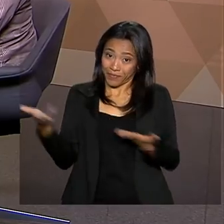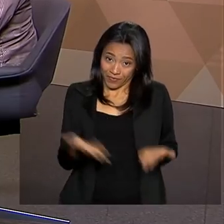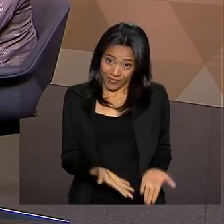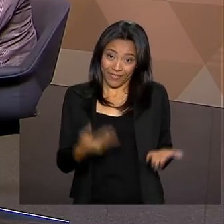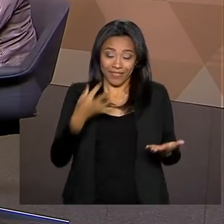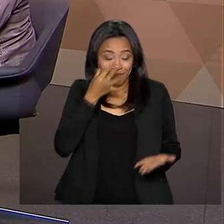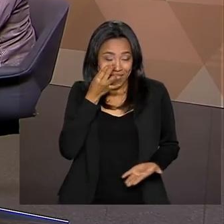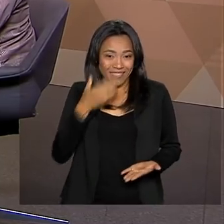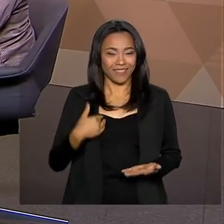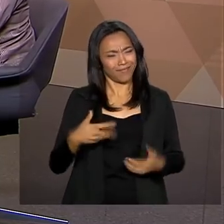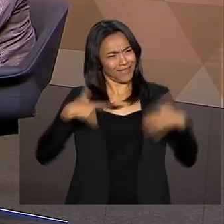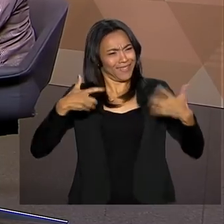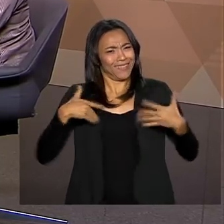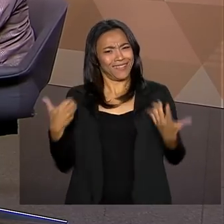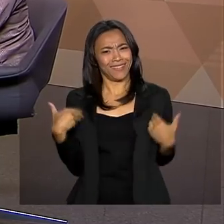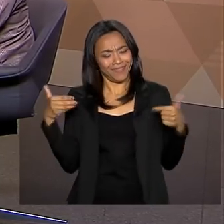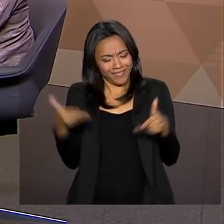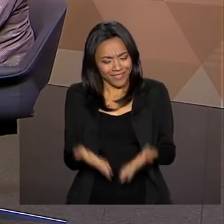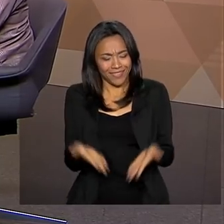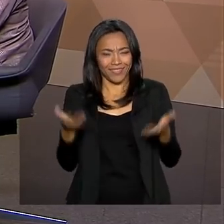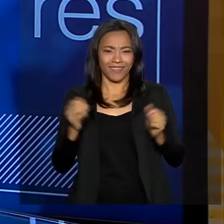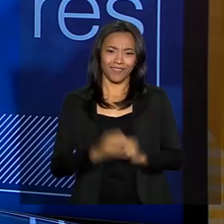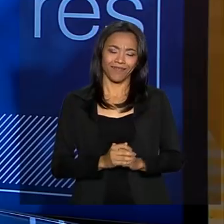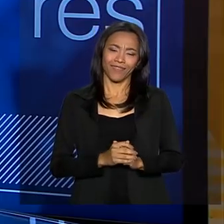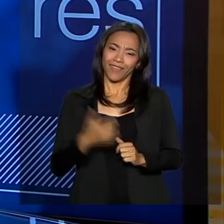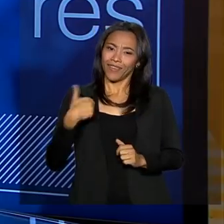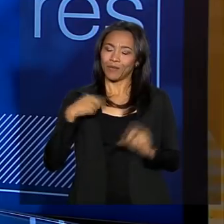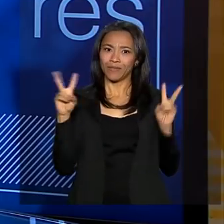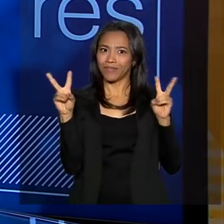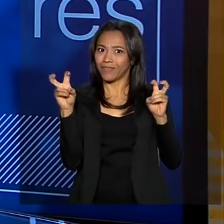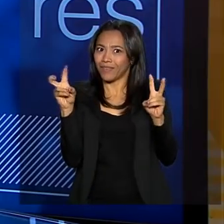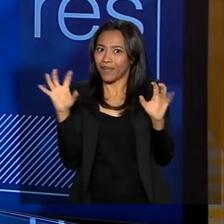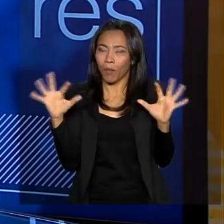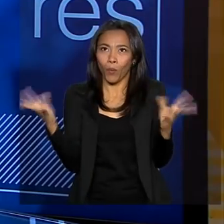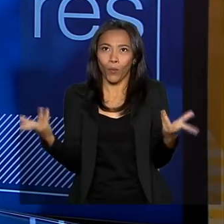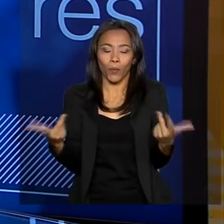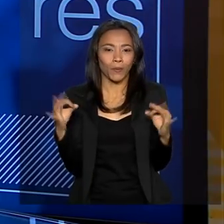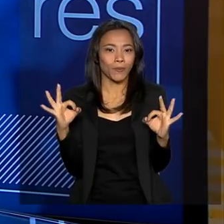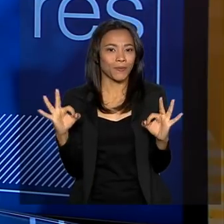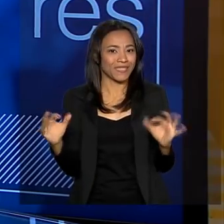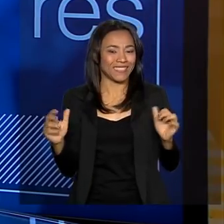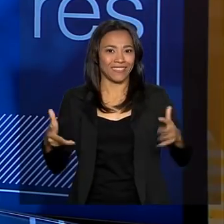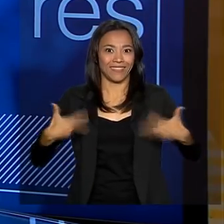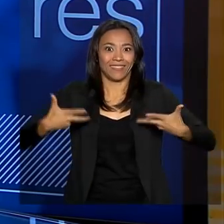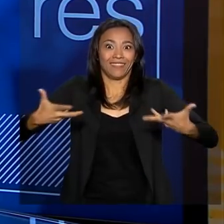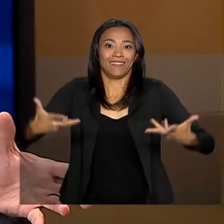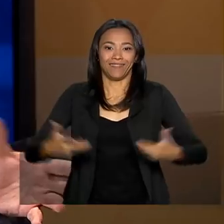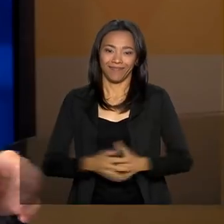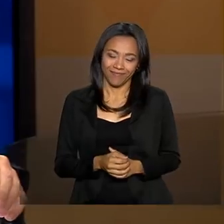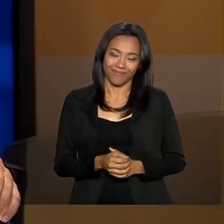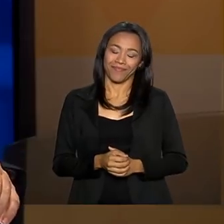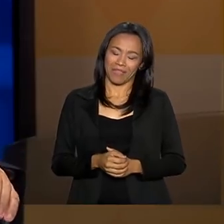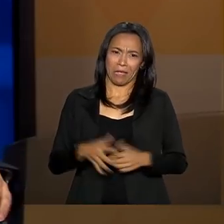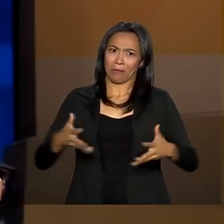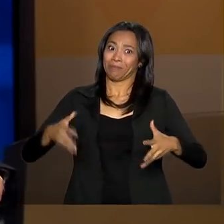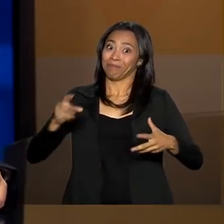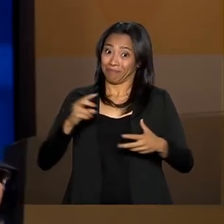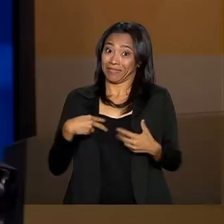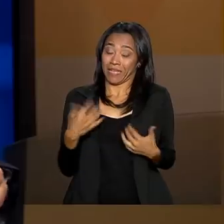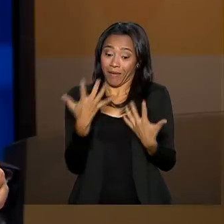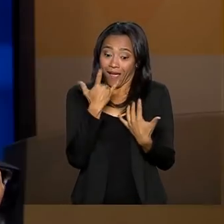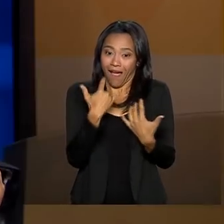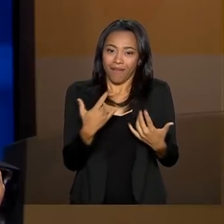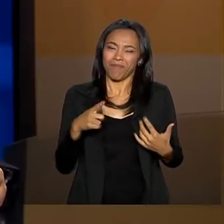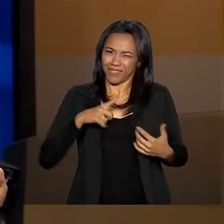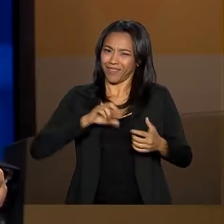em Pauta. É uma alegria, Paulo, é uma alegria. E olha o tema extraordinário e empolgante. Um tema fascinante que